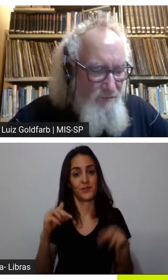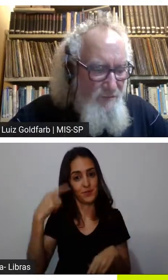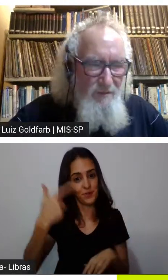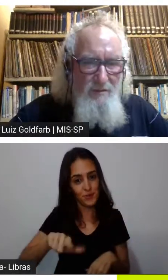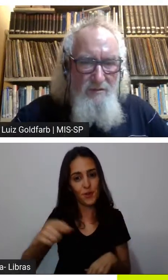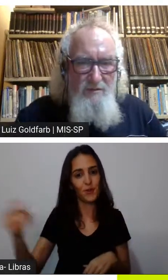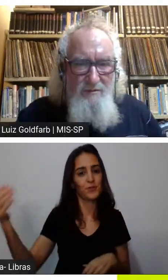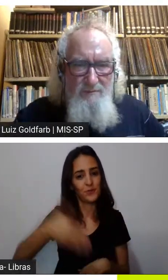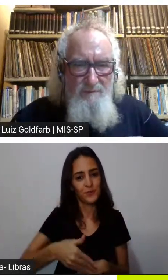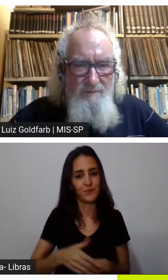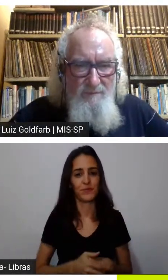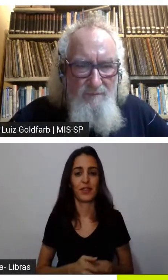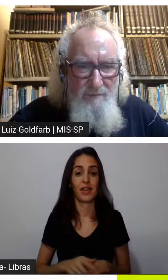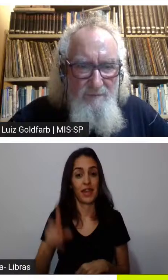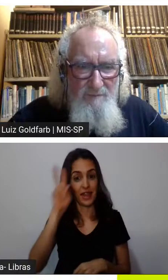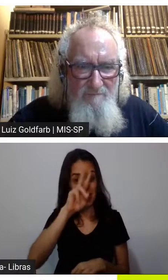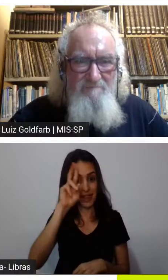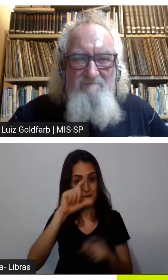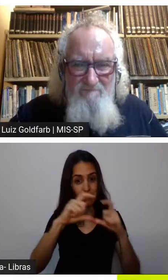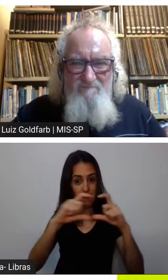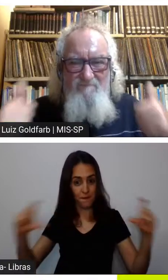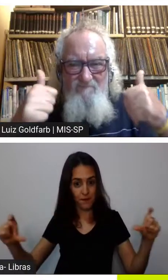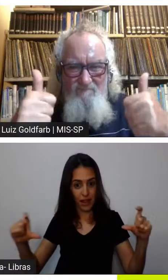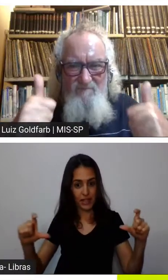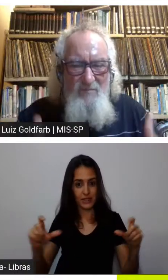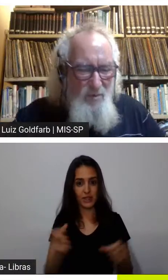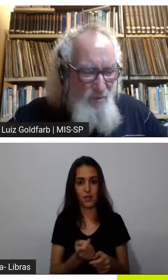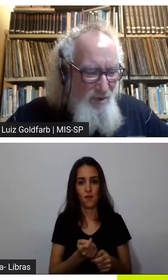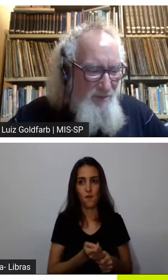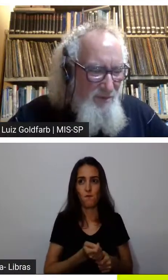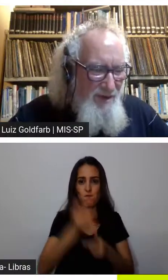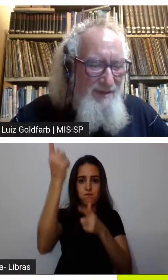e foguete não tem ré fiquem aí com essa